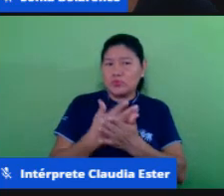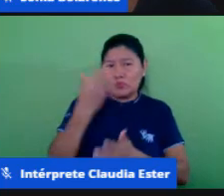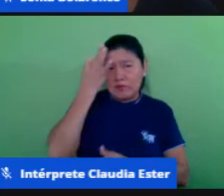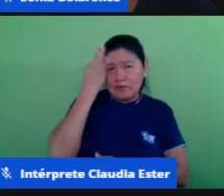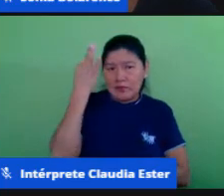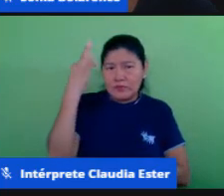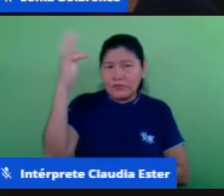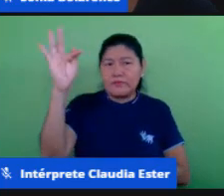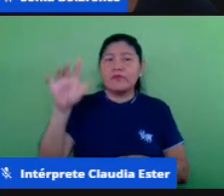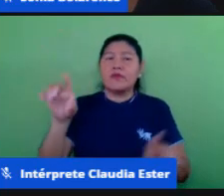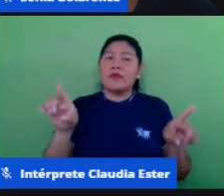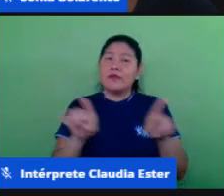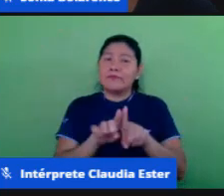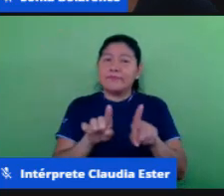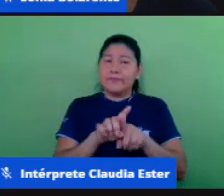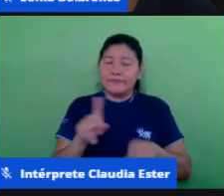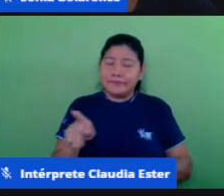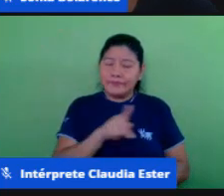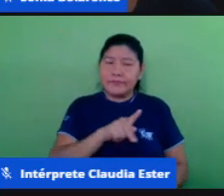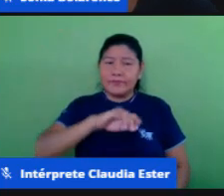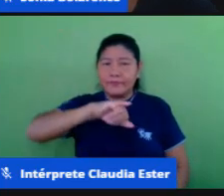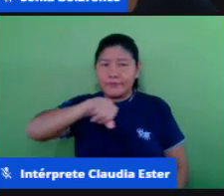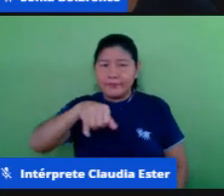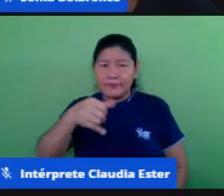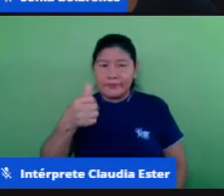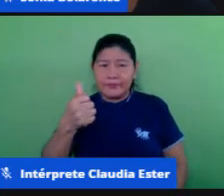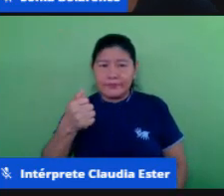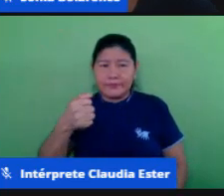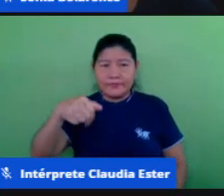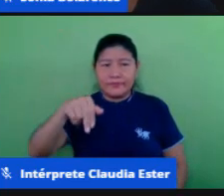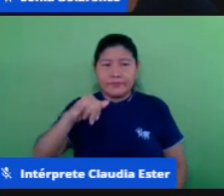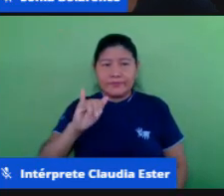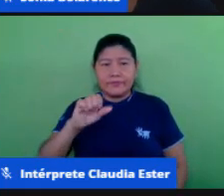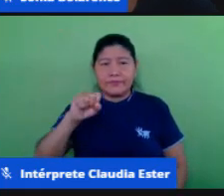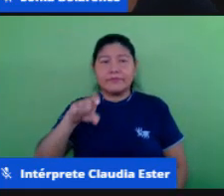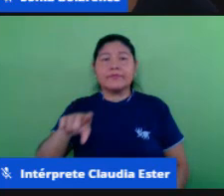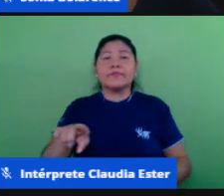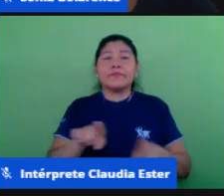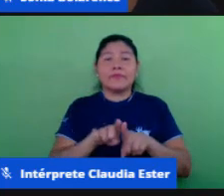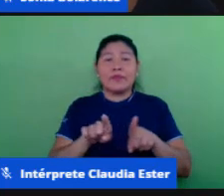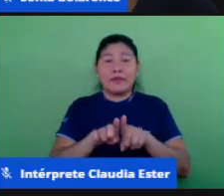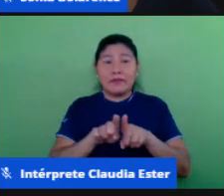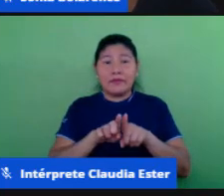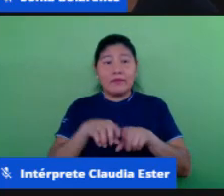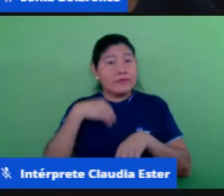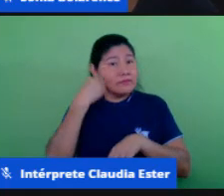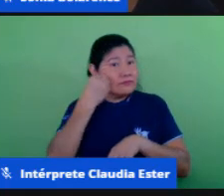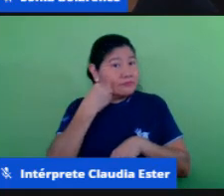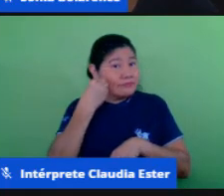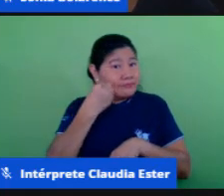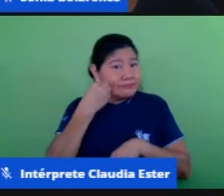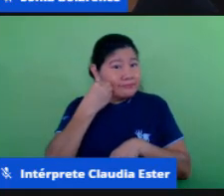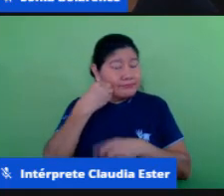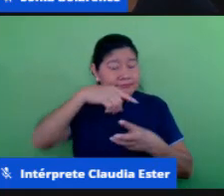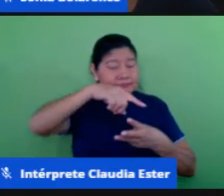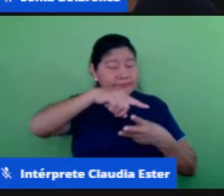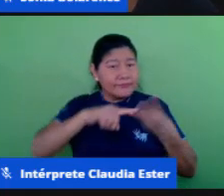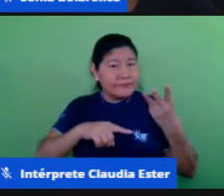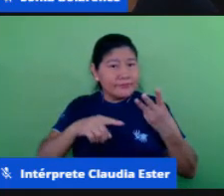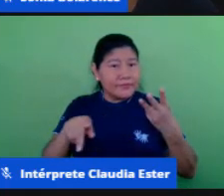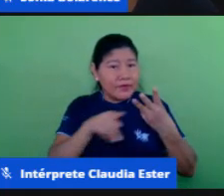base de formação filosófica, está por esse caminho, além de sermos pedagogos, professora Sônia,